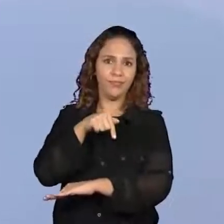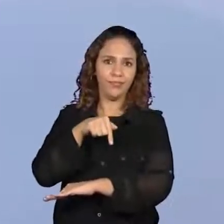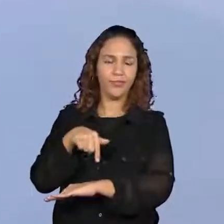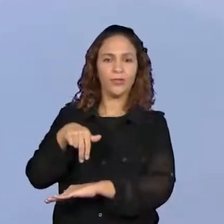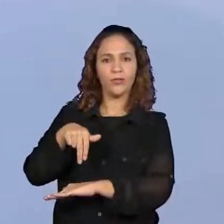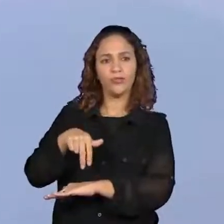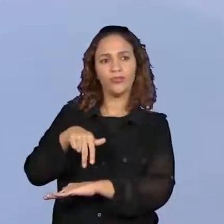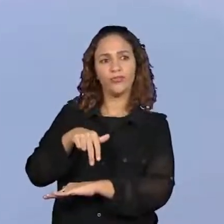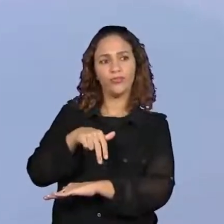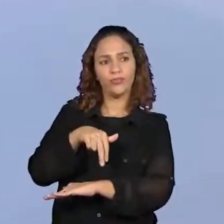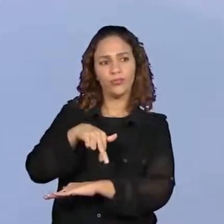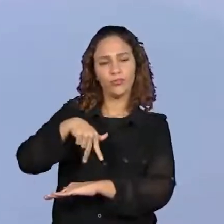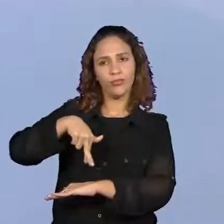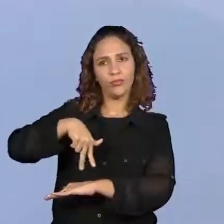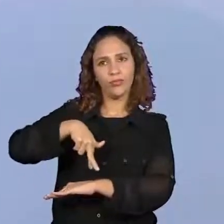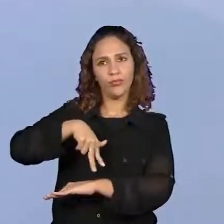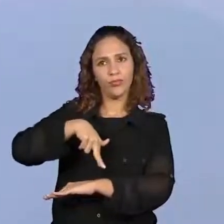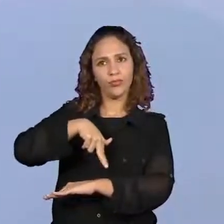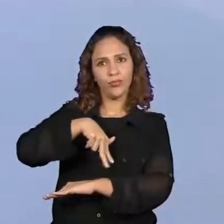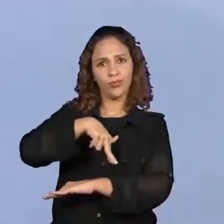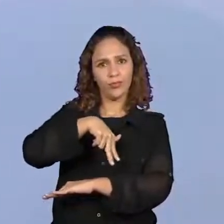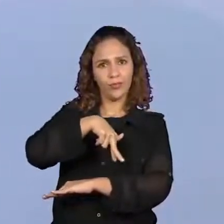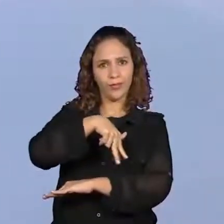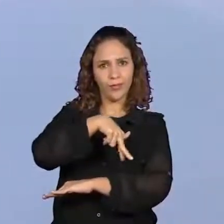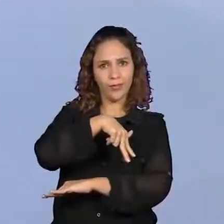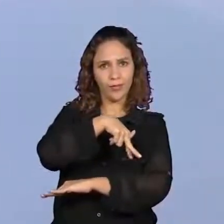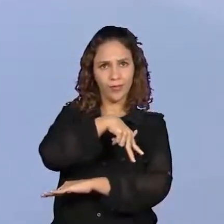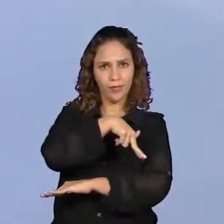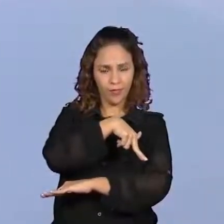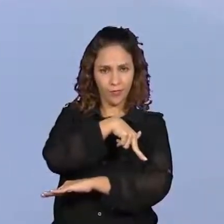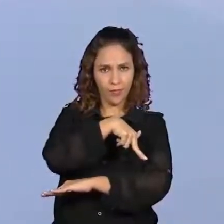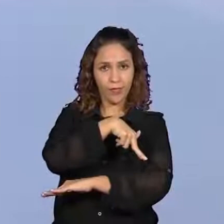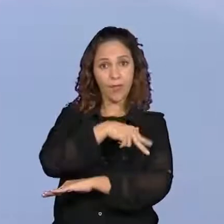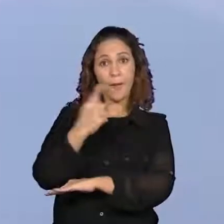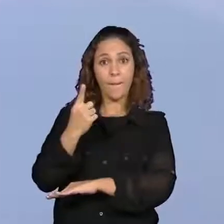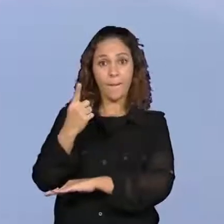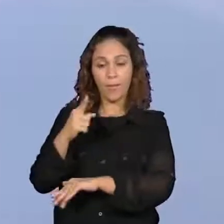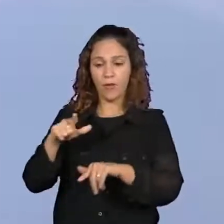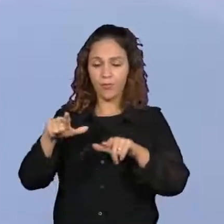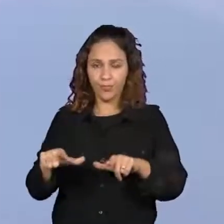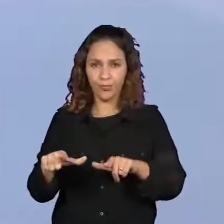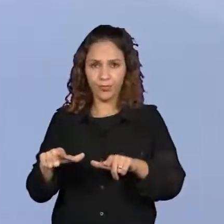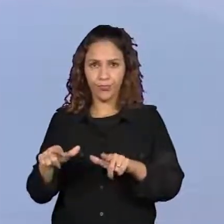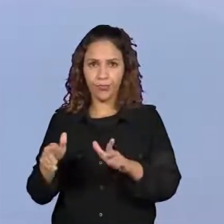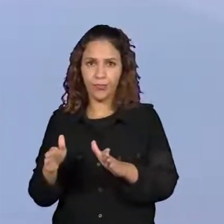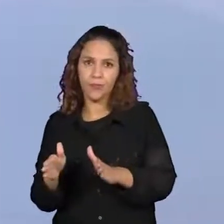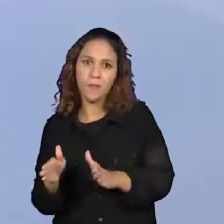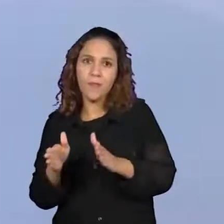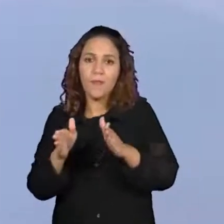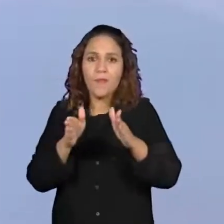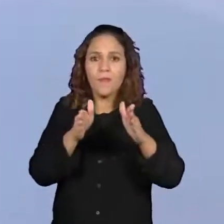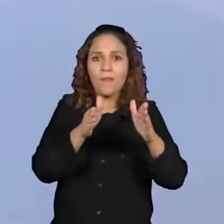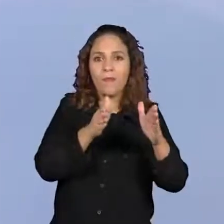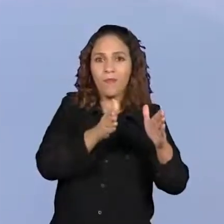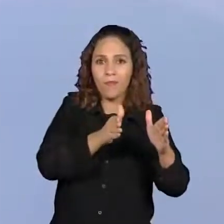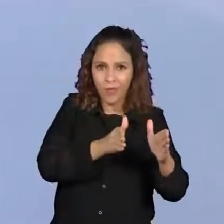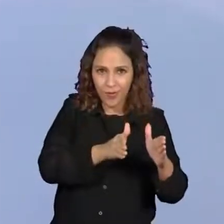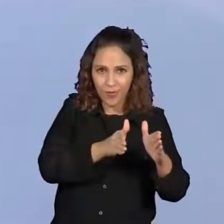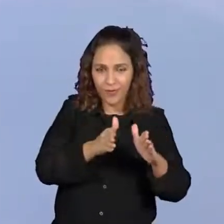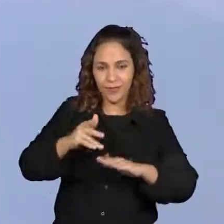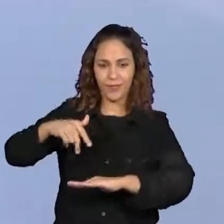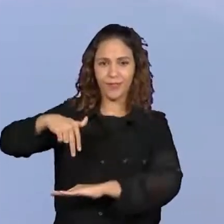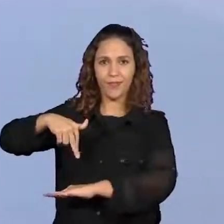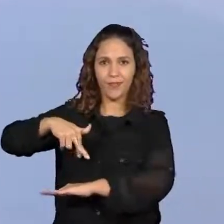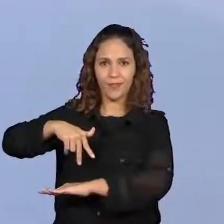Vou virando, vou continuando reto? Isso, até o segundo quarteirão ou o próximo quarteirão. Ah, então eu